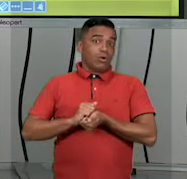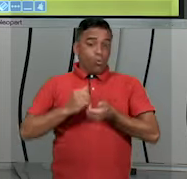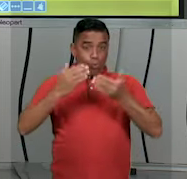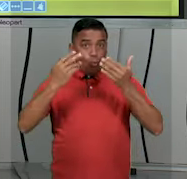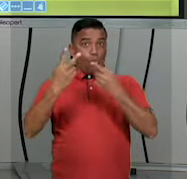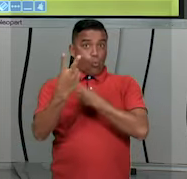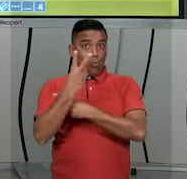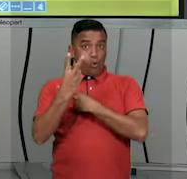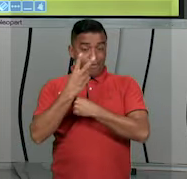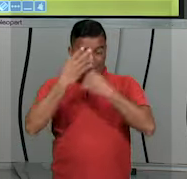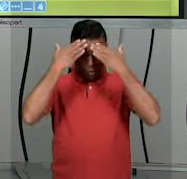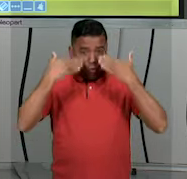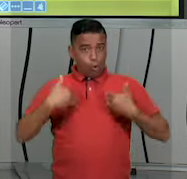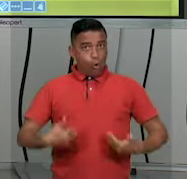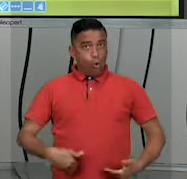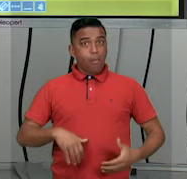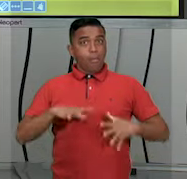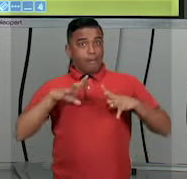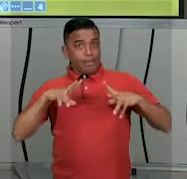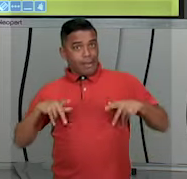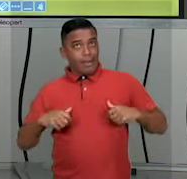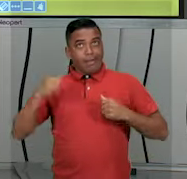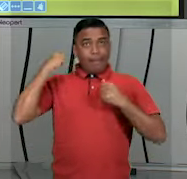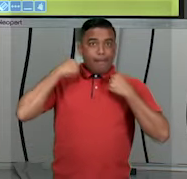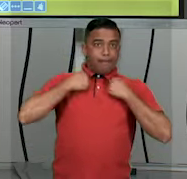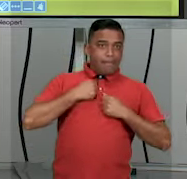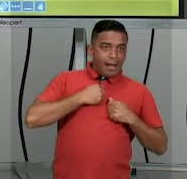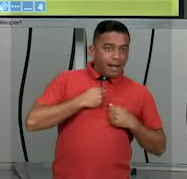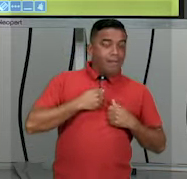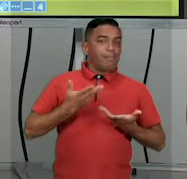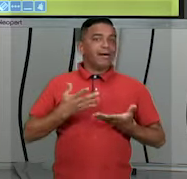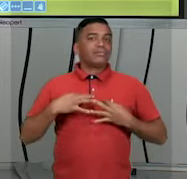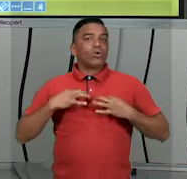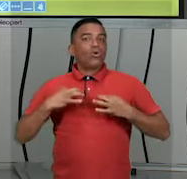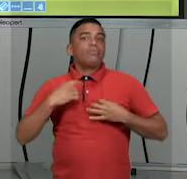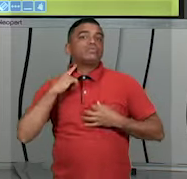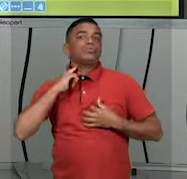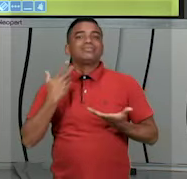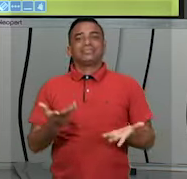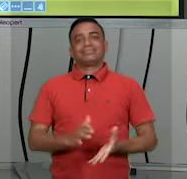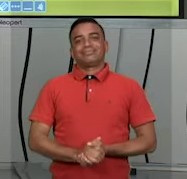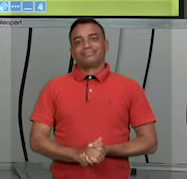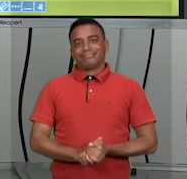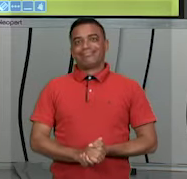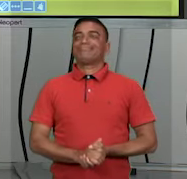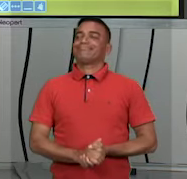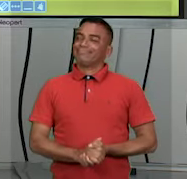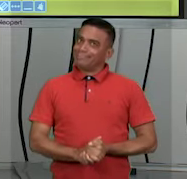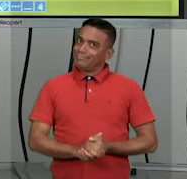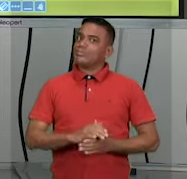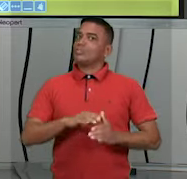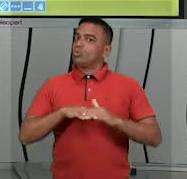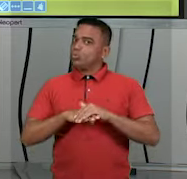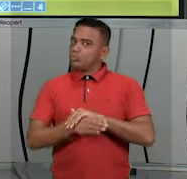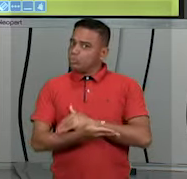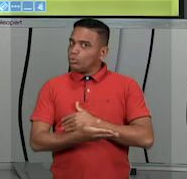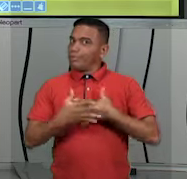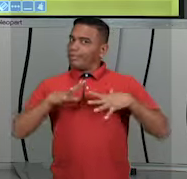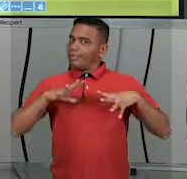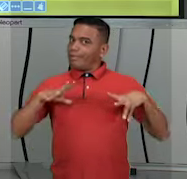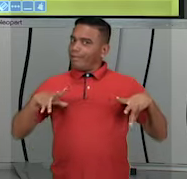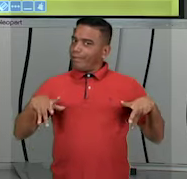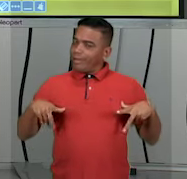corpo se a sua roupa não estiver bem cuidada. Os odores vão aparecer também. Então, cuidados de higiene são importantes